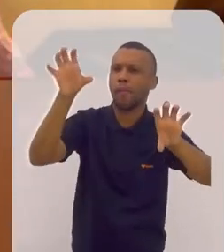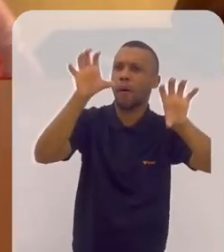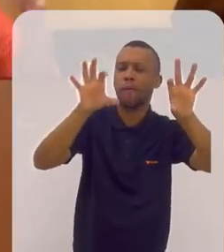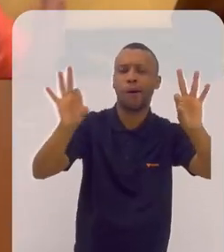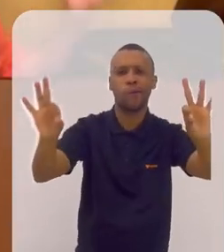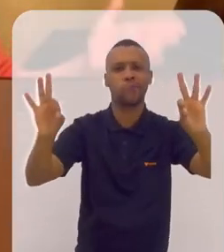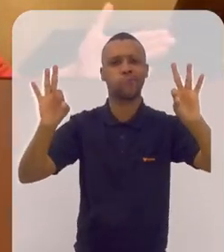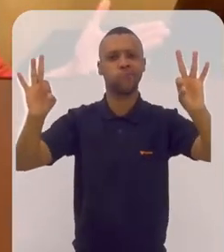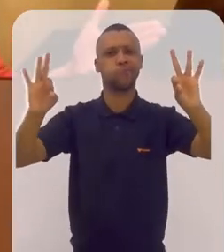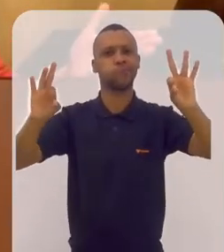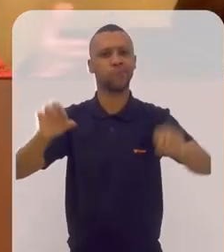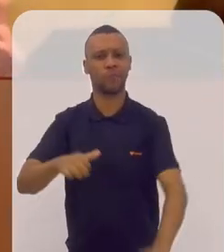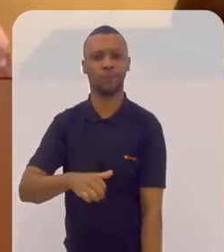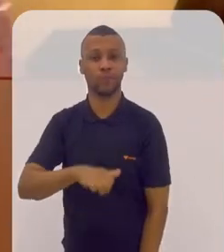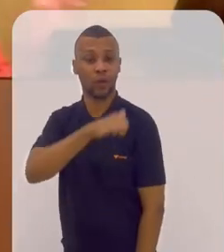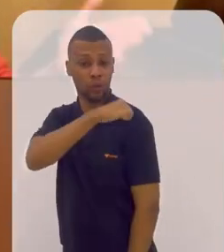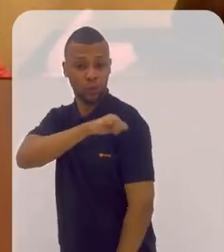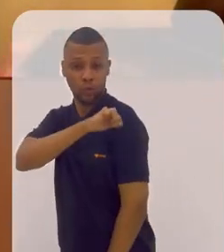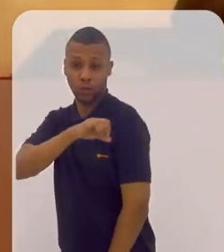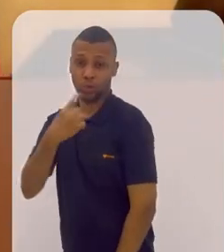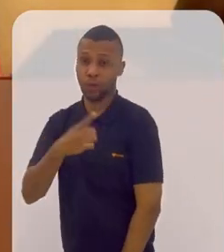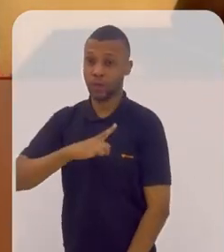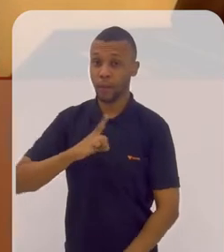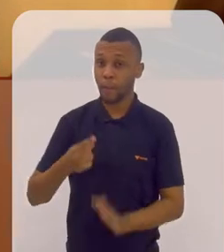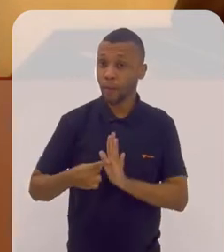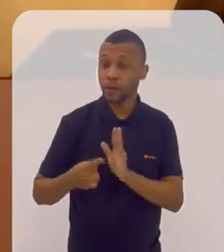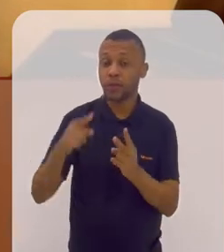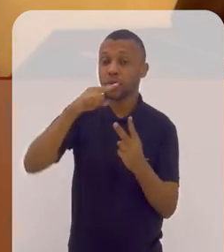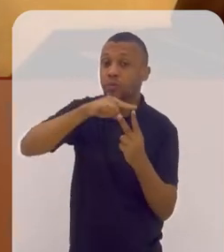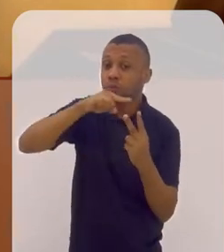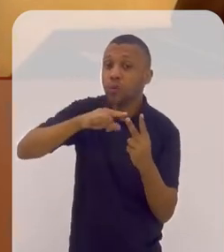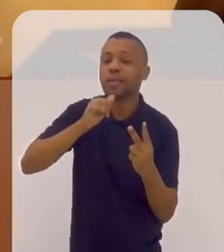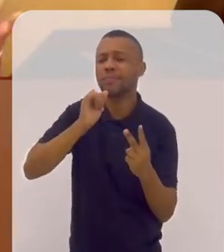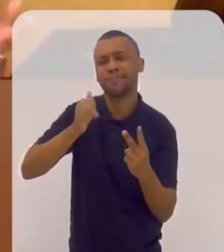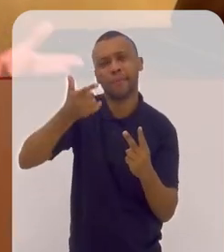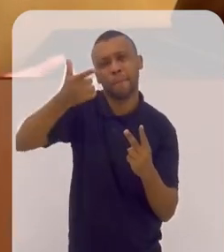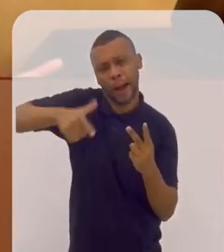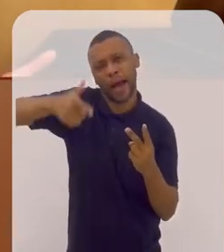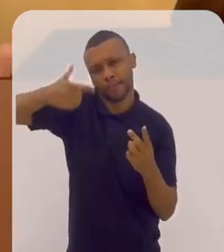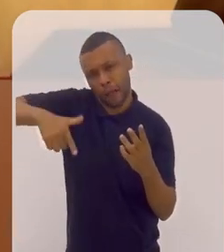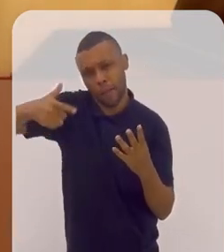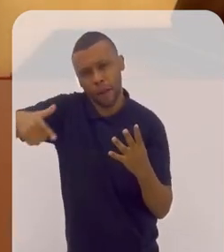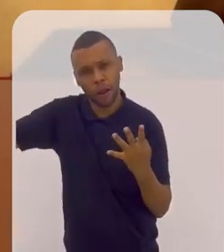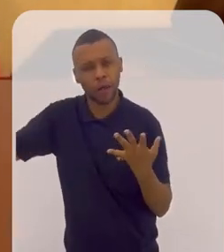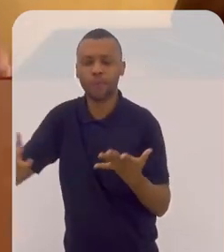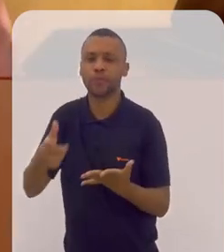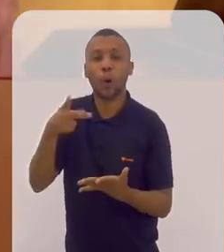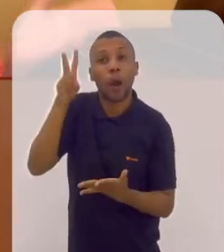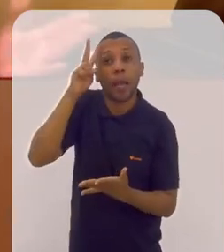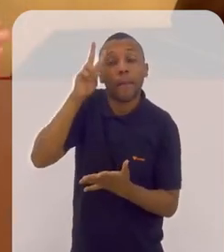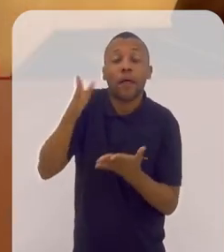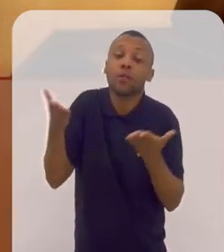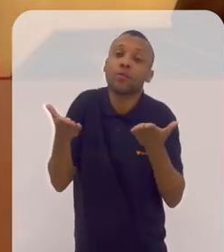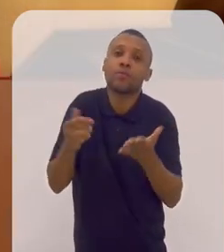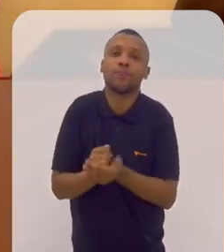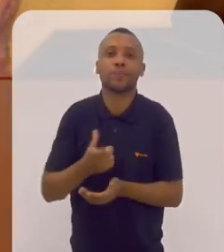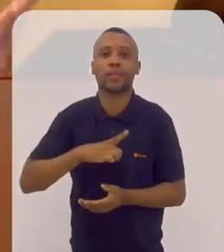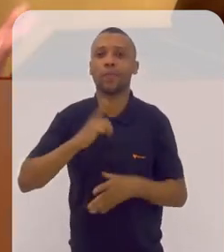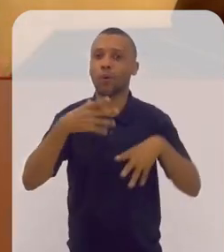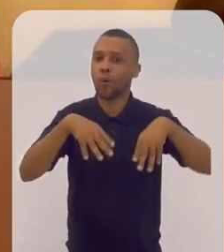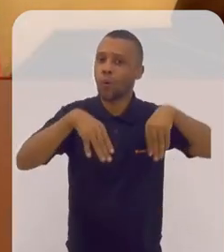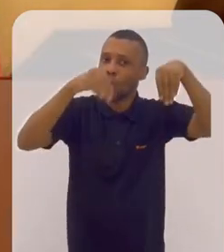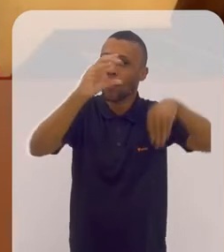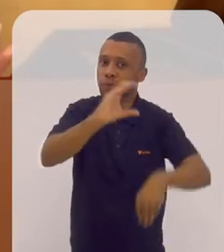exuberante. No Rio de Janeiro, nós temos dois exemplos, mais de dois exemplos, eu estou me lembrando aqui,